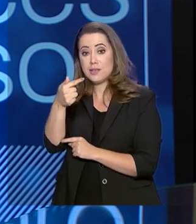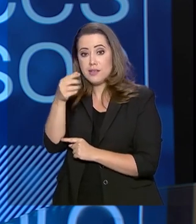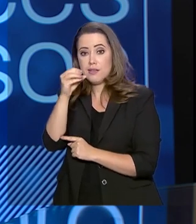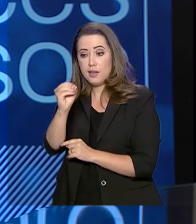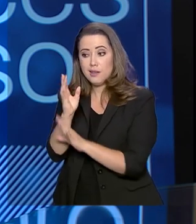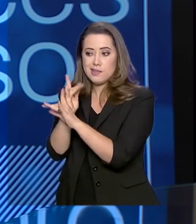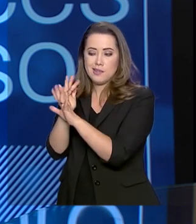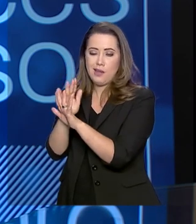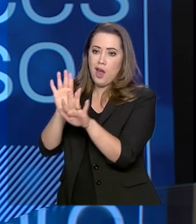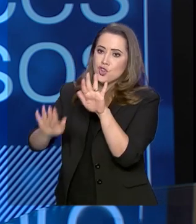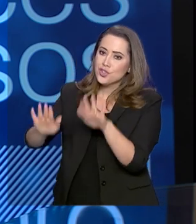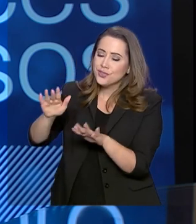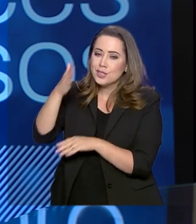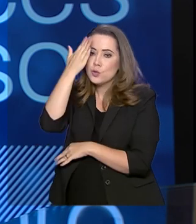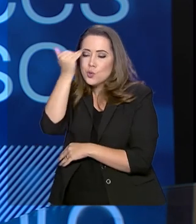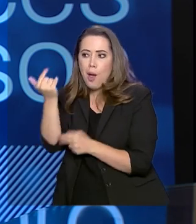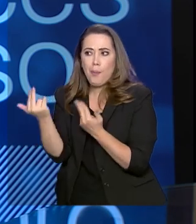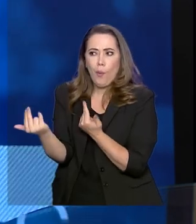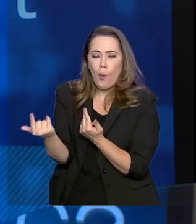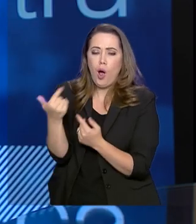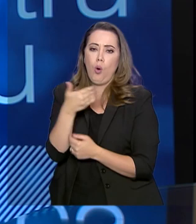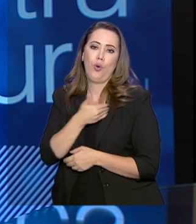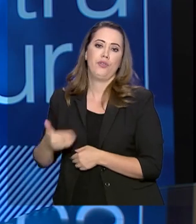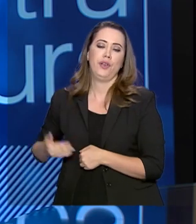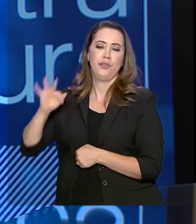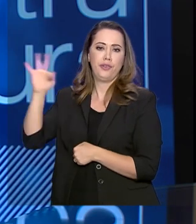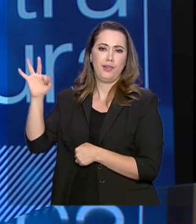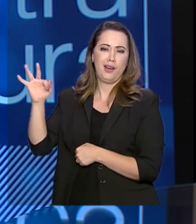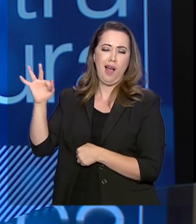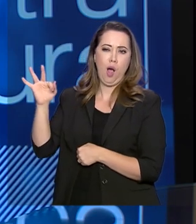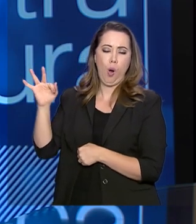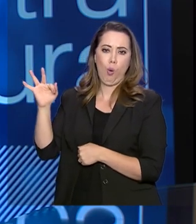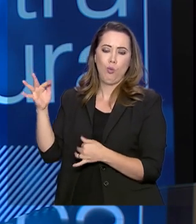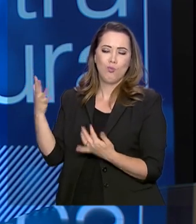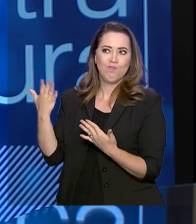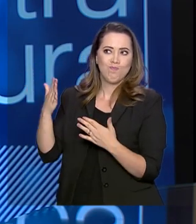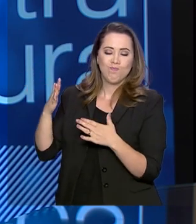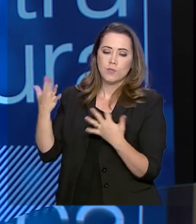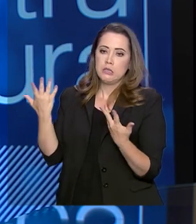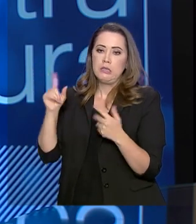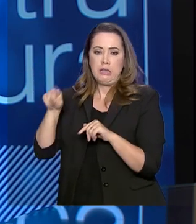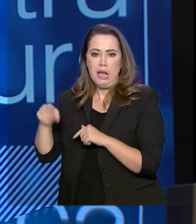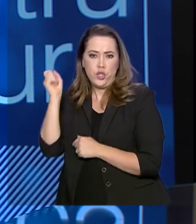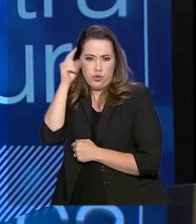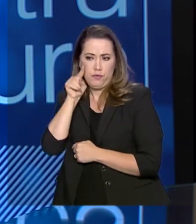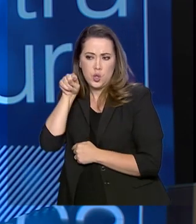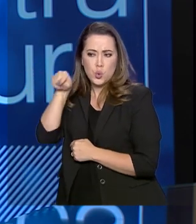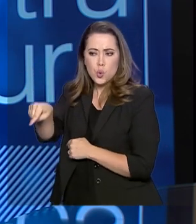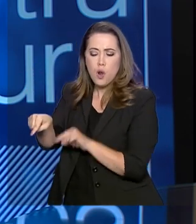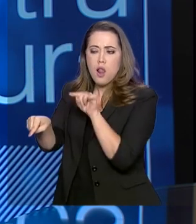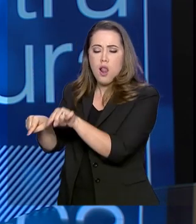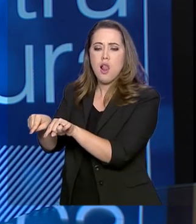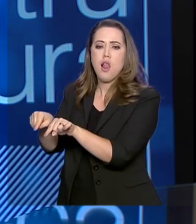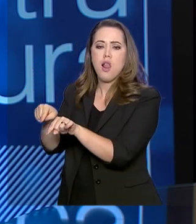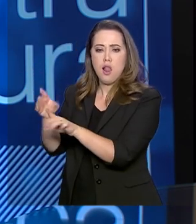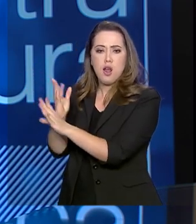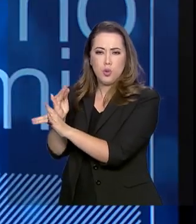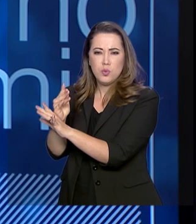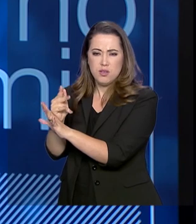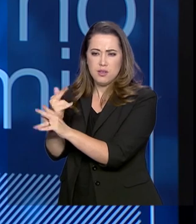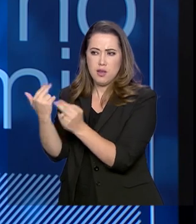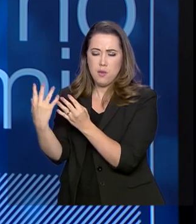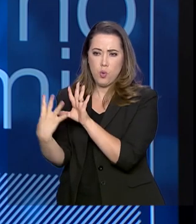obviamente, não têm a expertise, o governo federal tem. Sim. É mais complicado implantar essa estrutura toda lá na ponta?